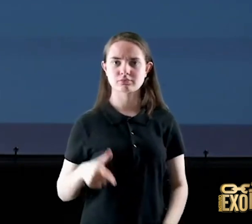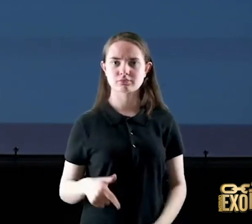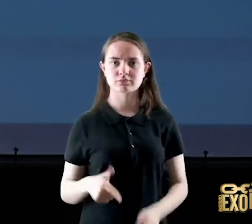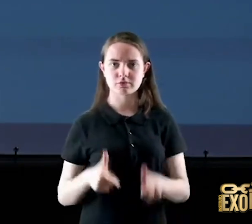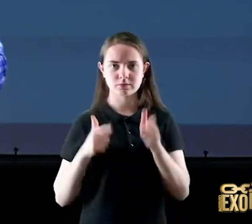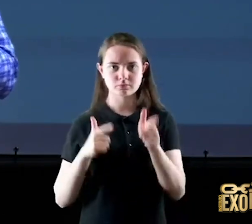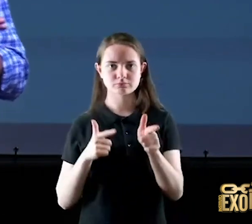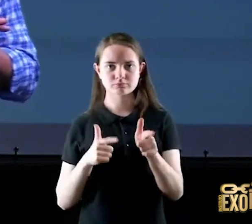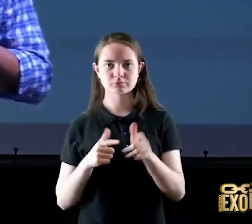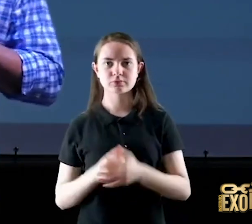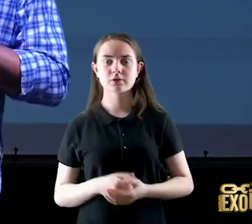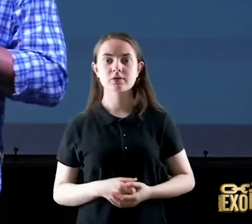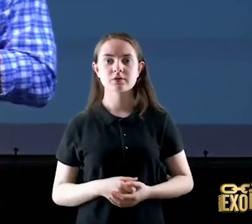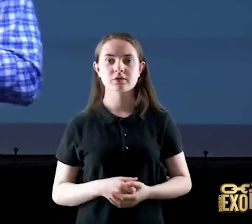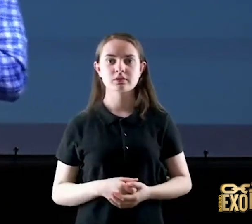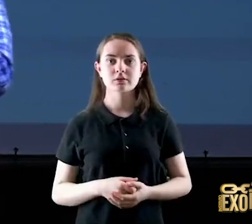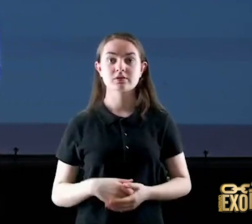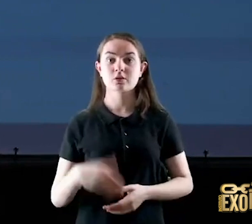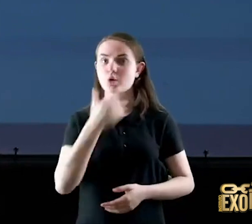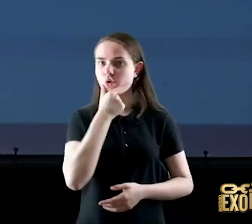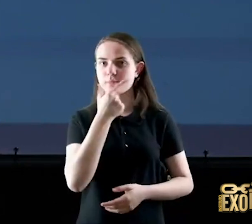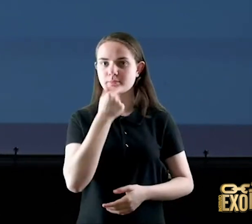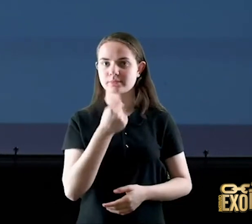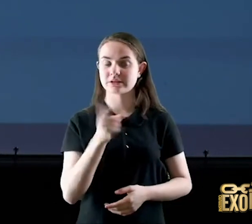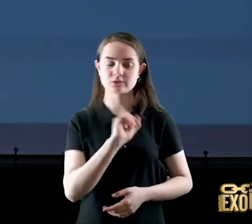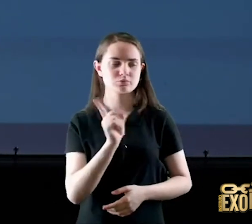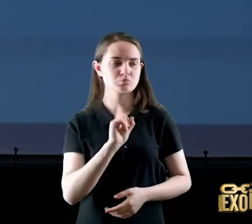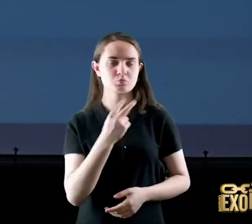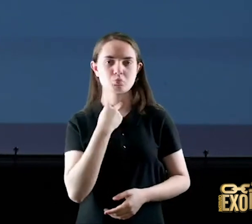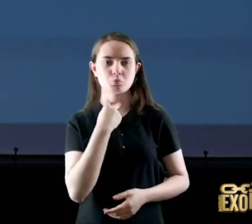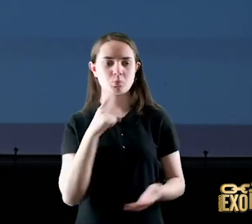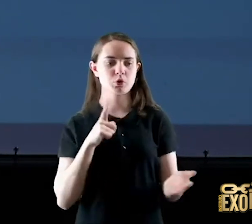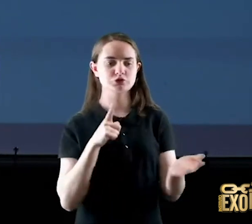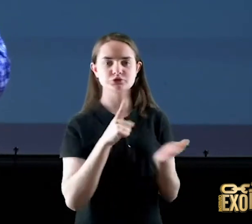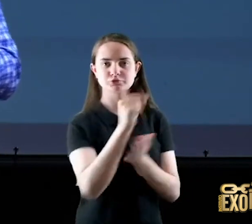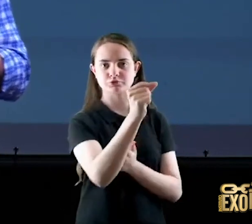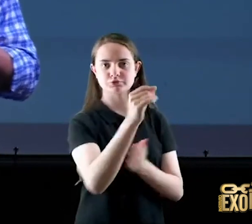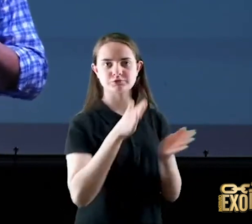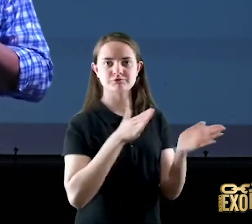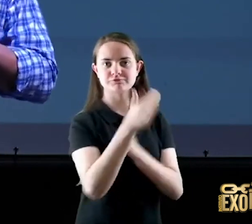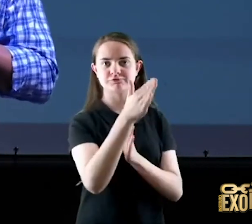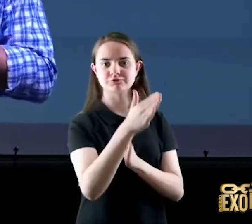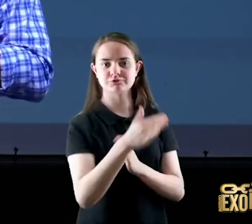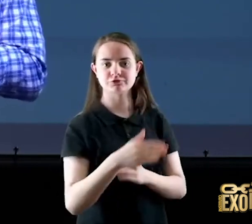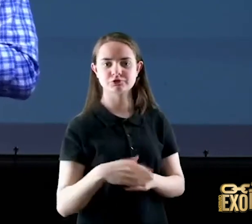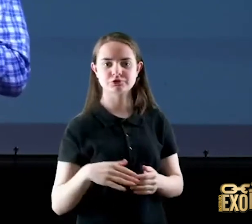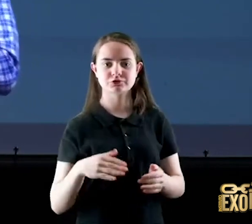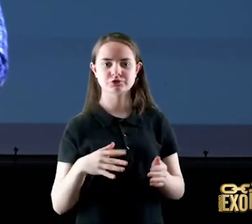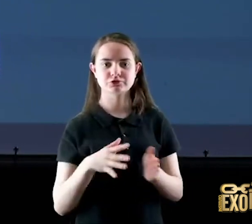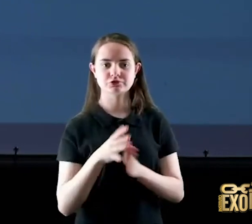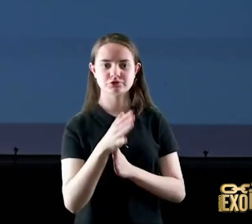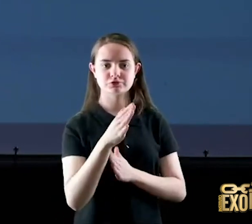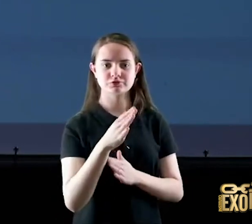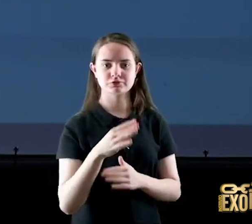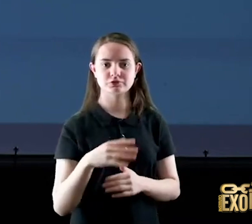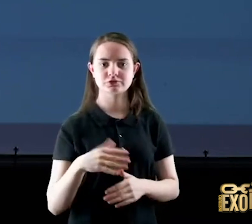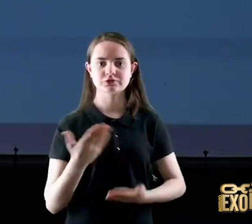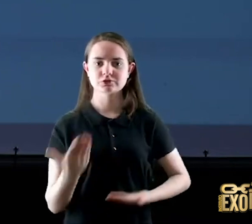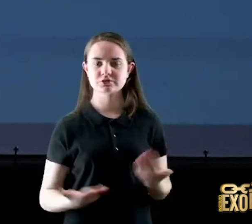homem não pode fugir do serviço militar ou você vai servir dois anos ou você vai servir a vida inteira